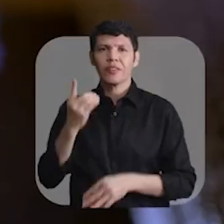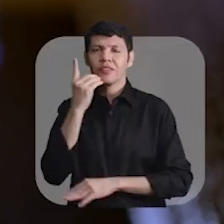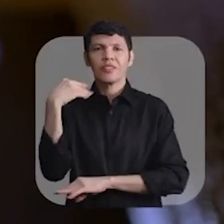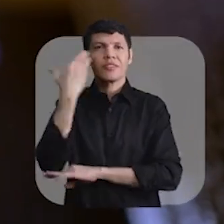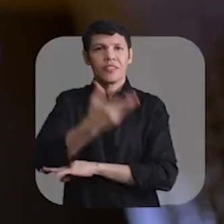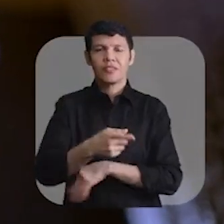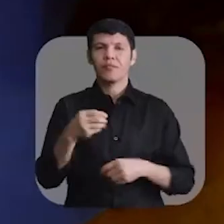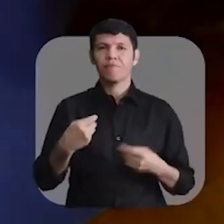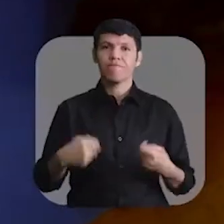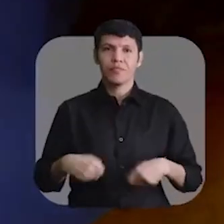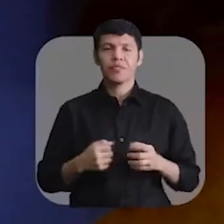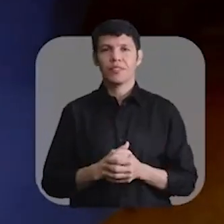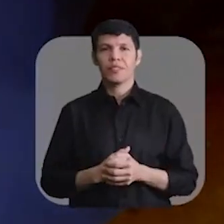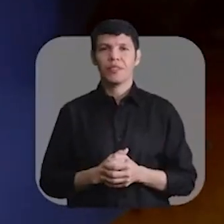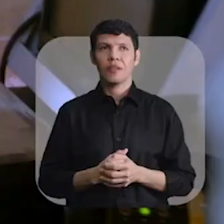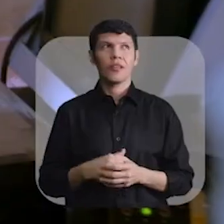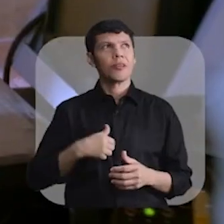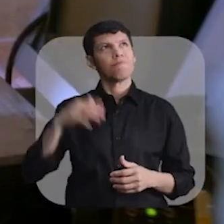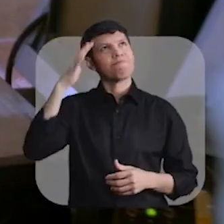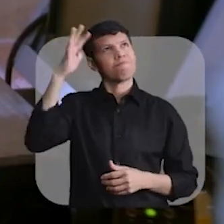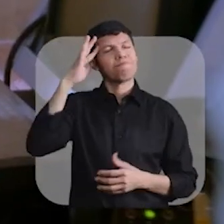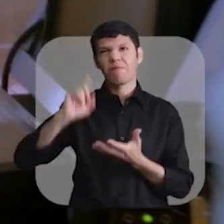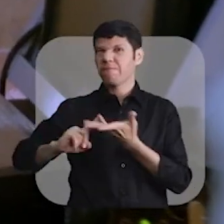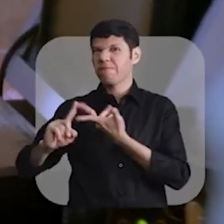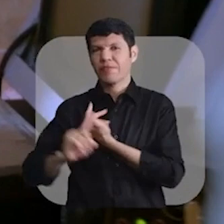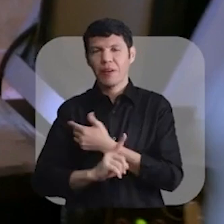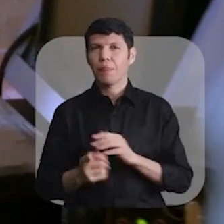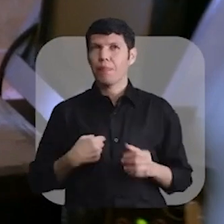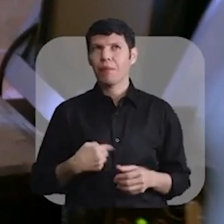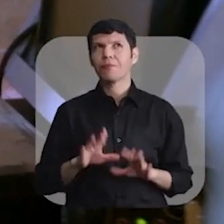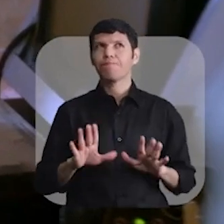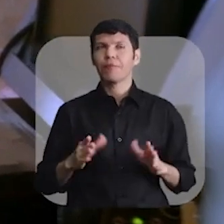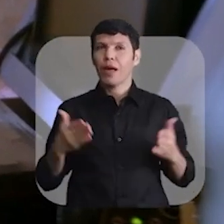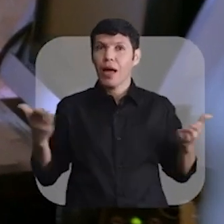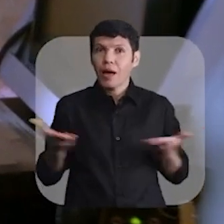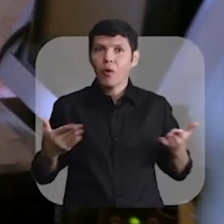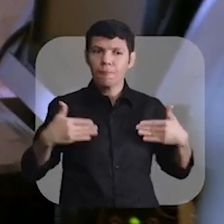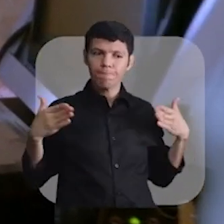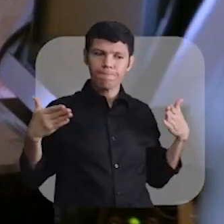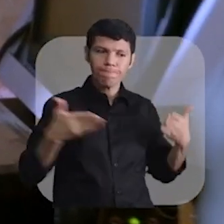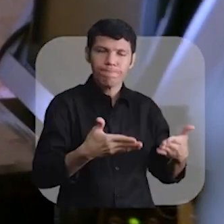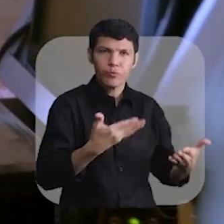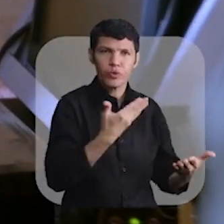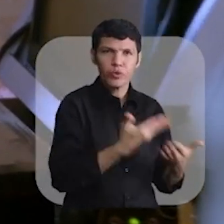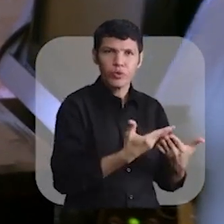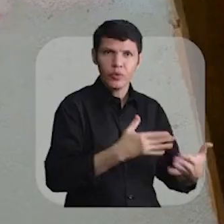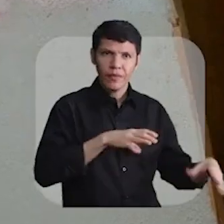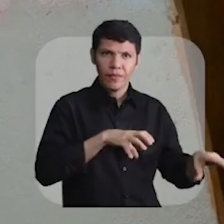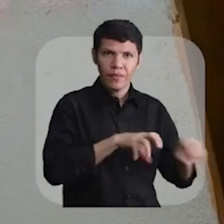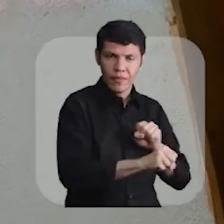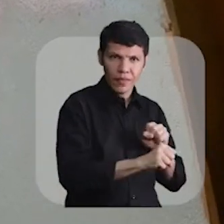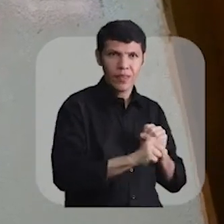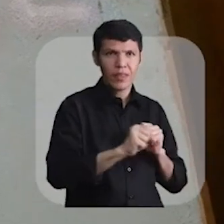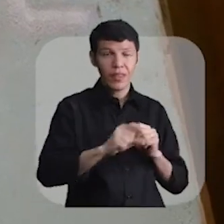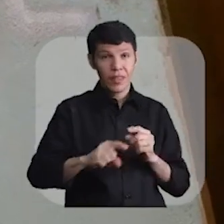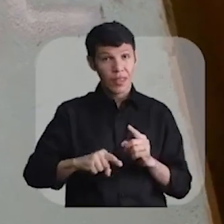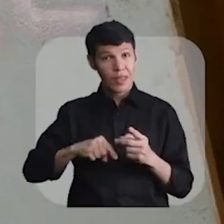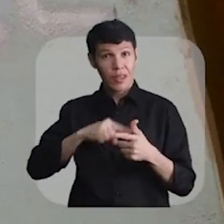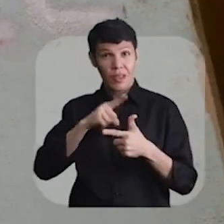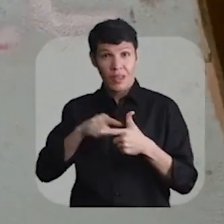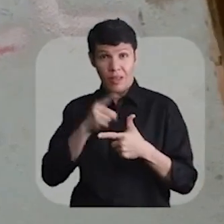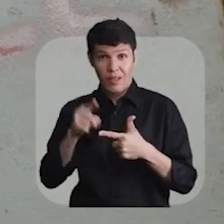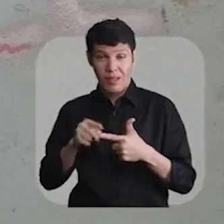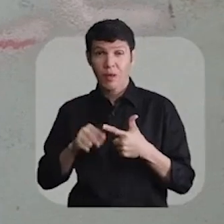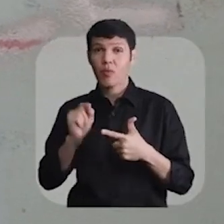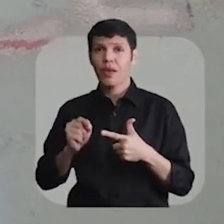maravilhoso. Tenho vários sonhos, porém o que eu mais estou focada agora é terminar meus estudos e